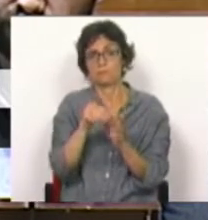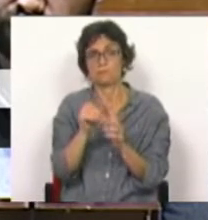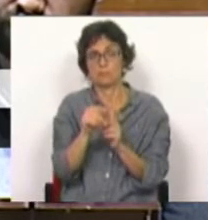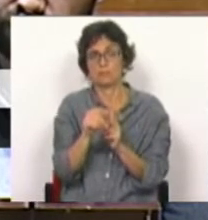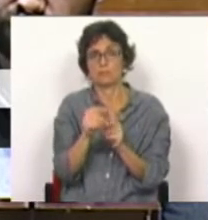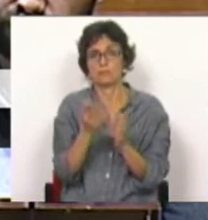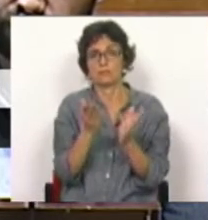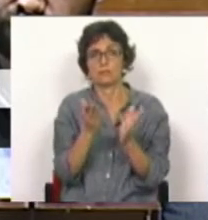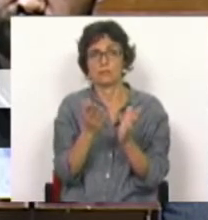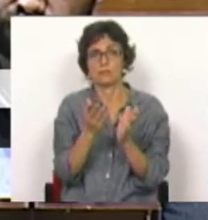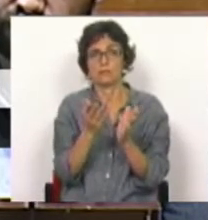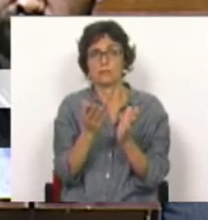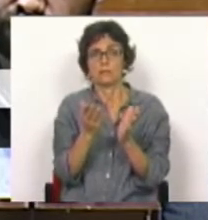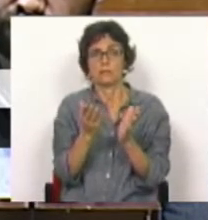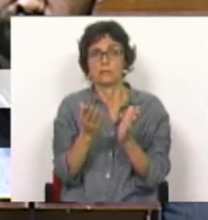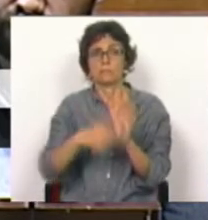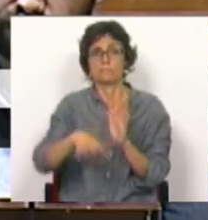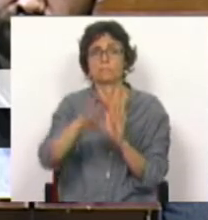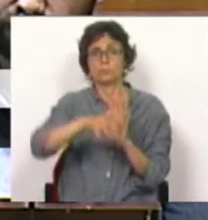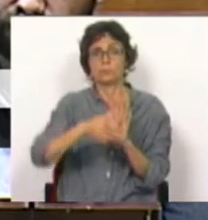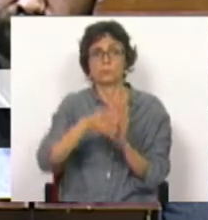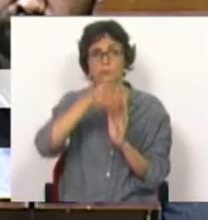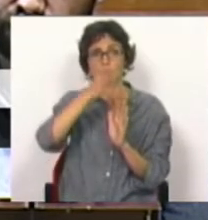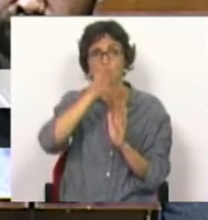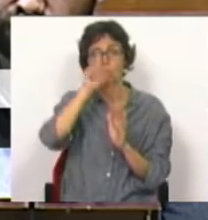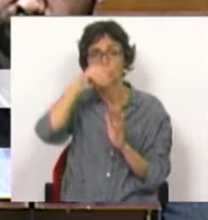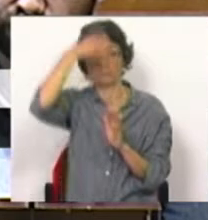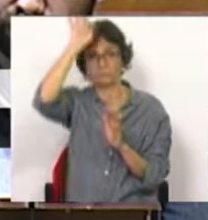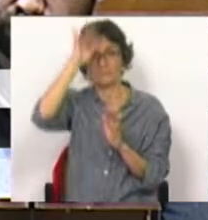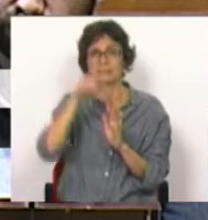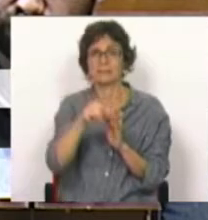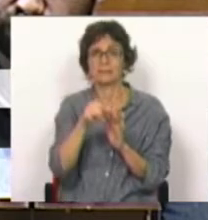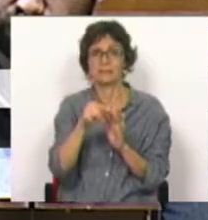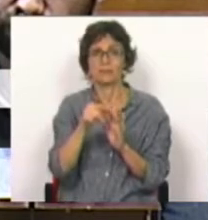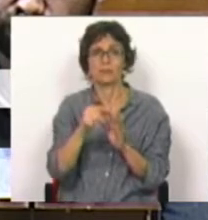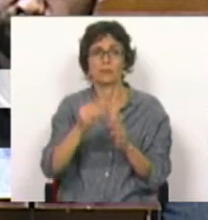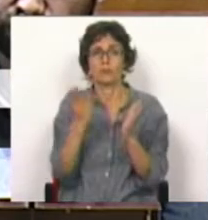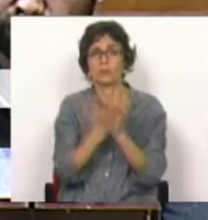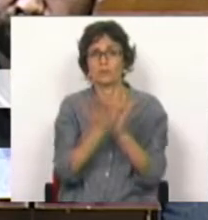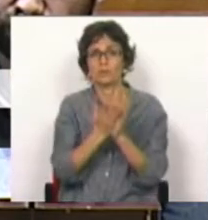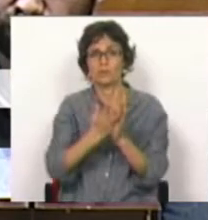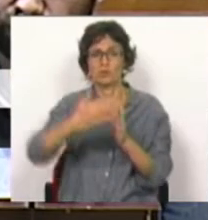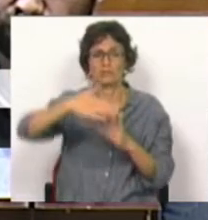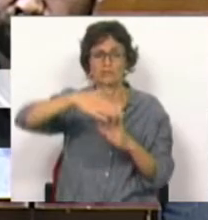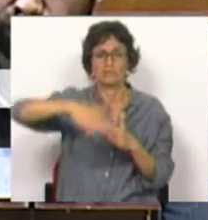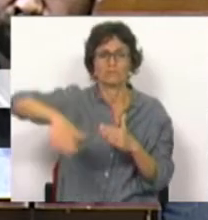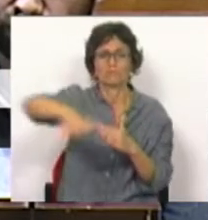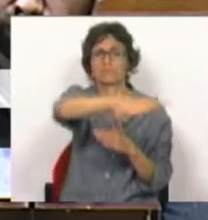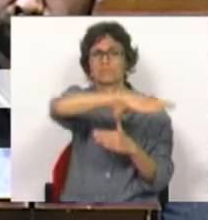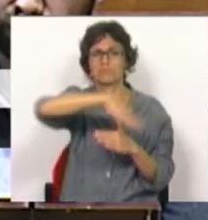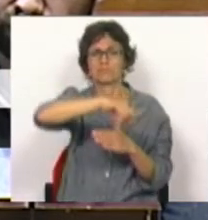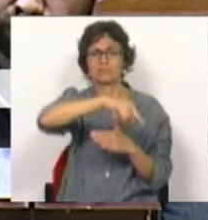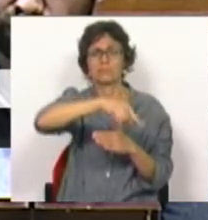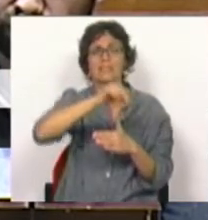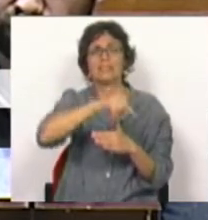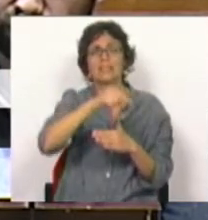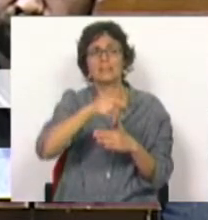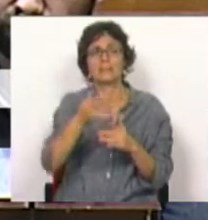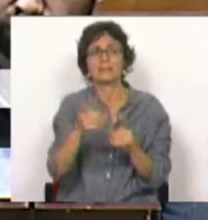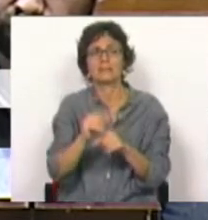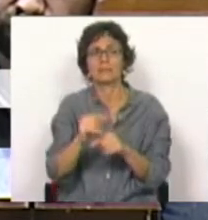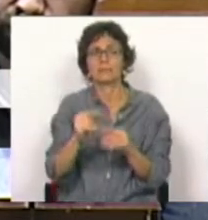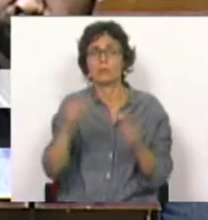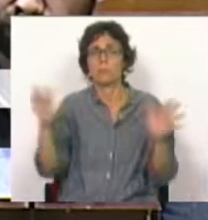periférica, por vezes escolas que acolhem minorias étnicas, são preteridas relativamente a obras de